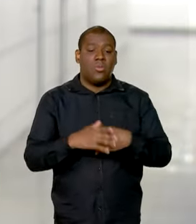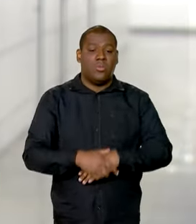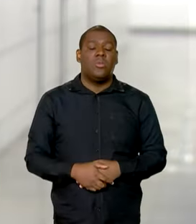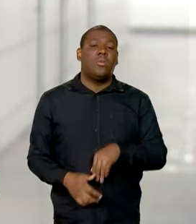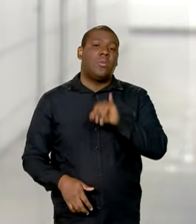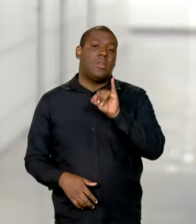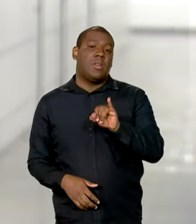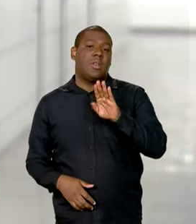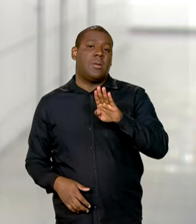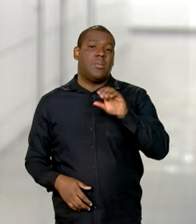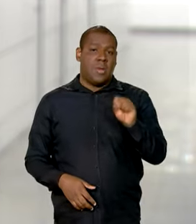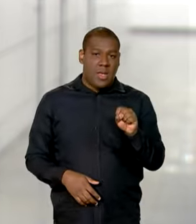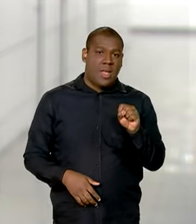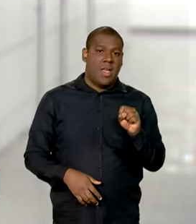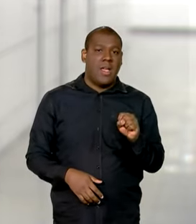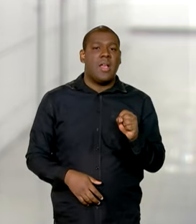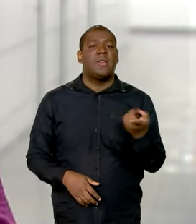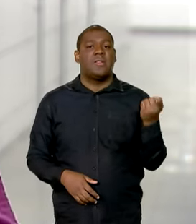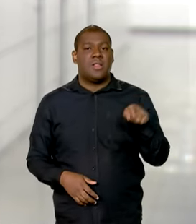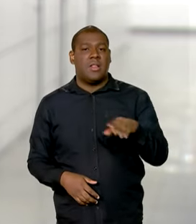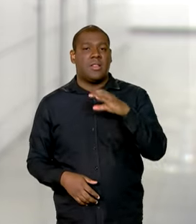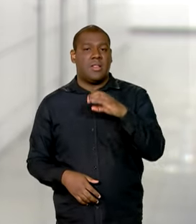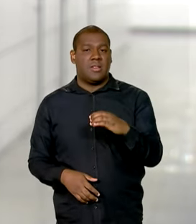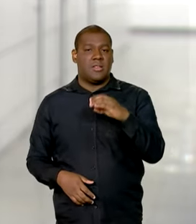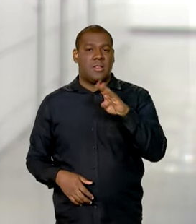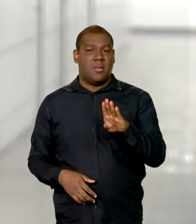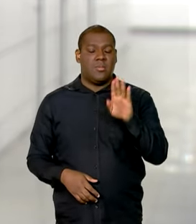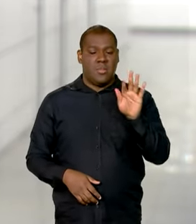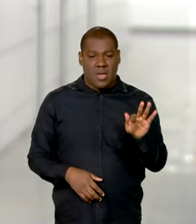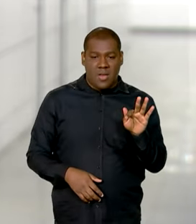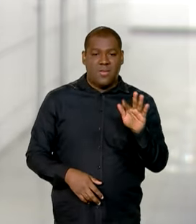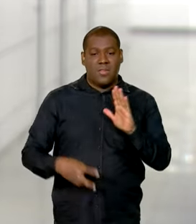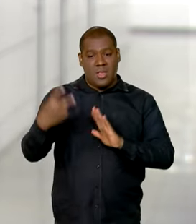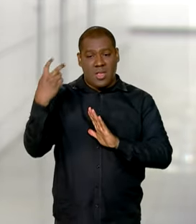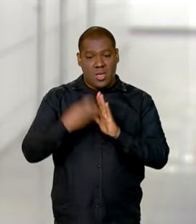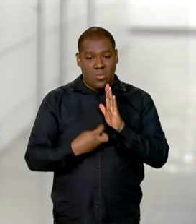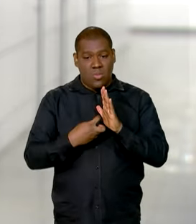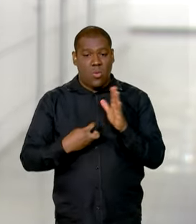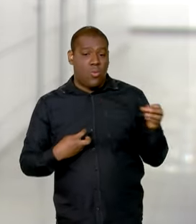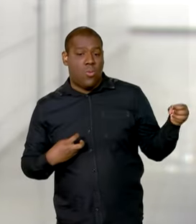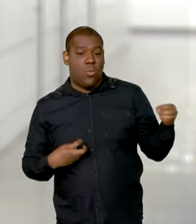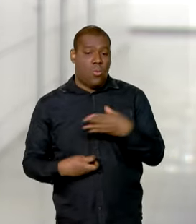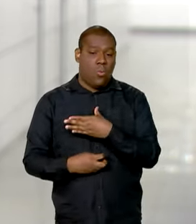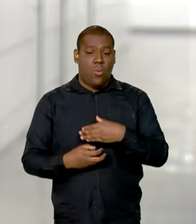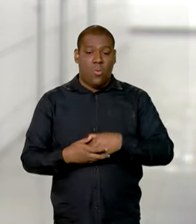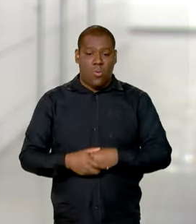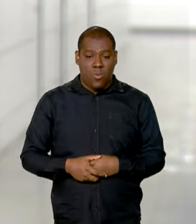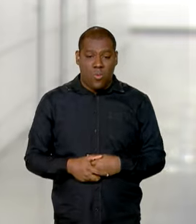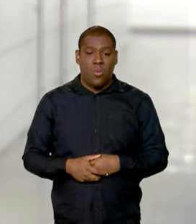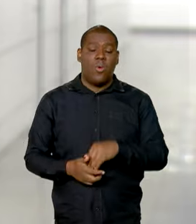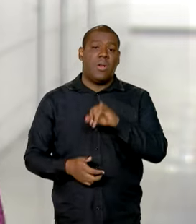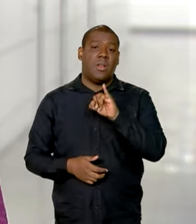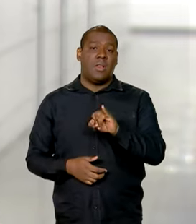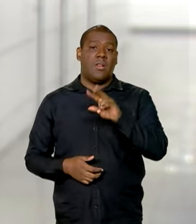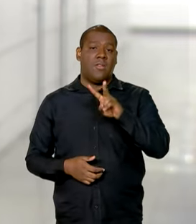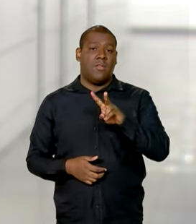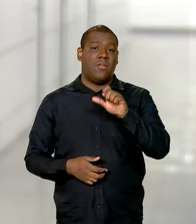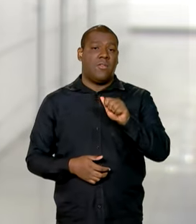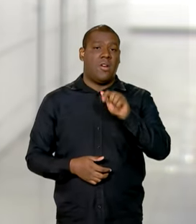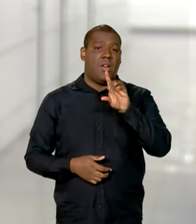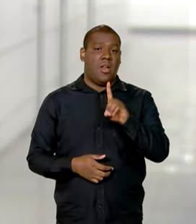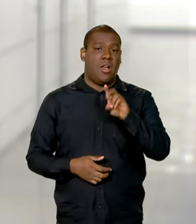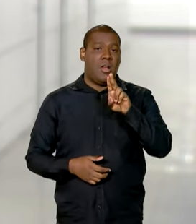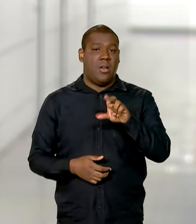IBS e a CBS compõem o novo Imposto sobre Valor Adicionado, o IVA Dual, coração